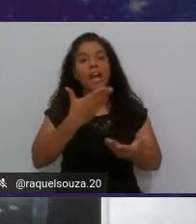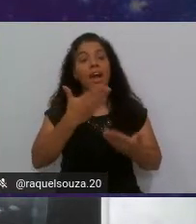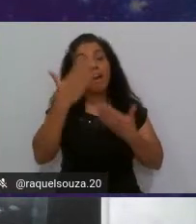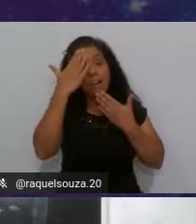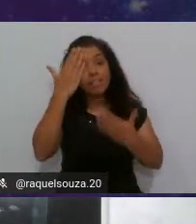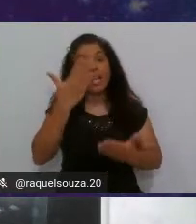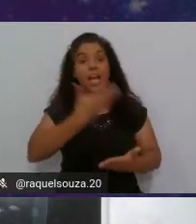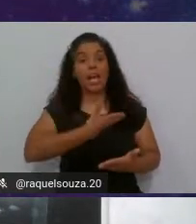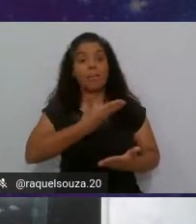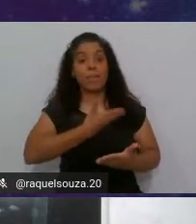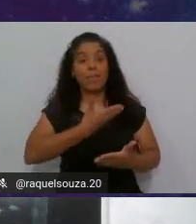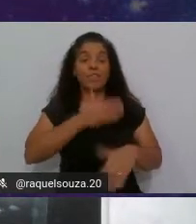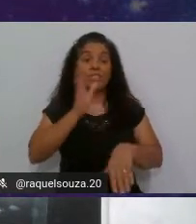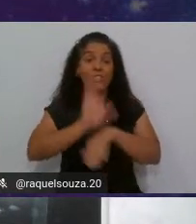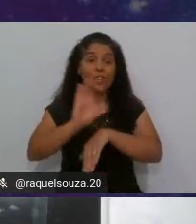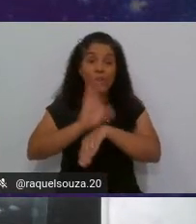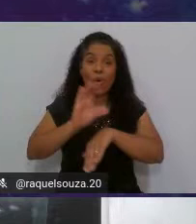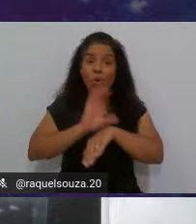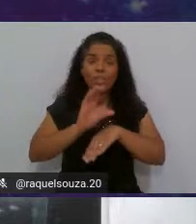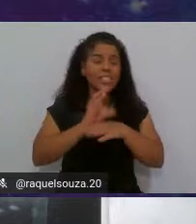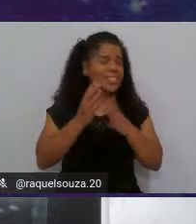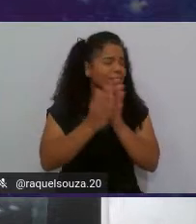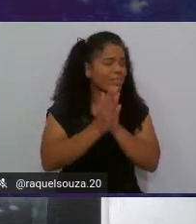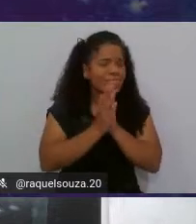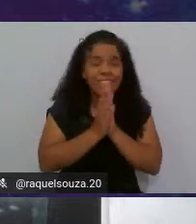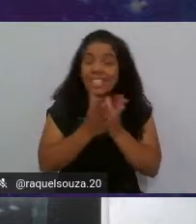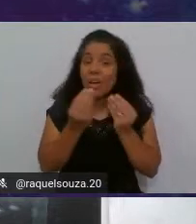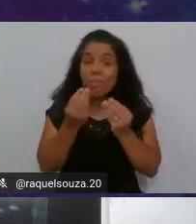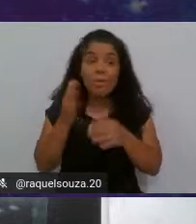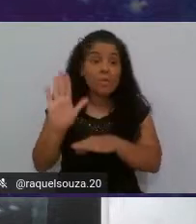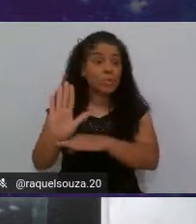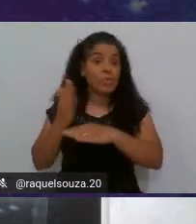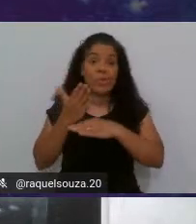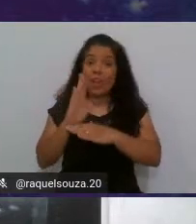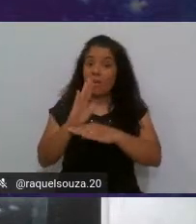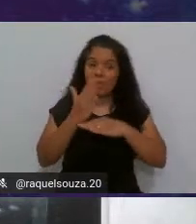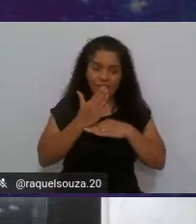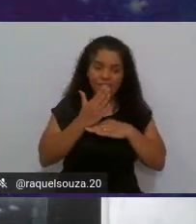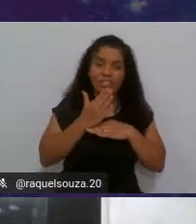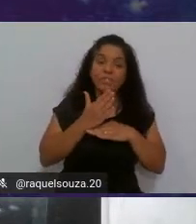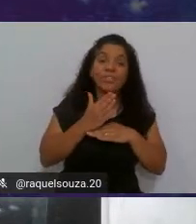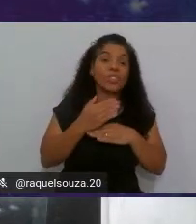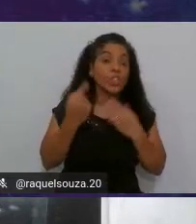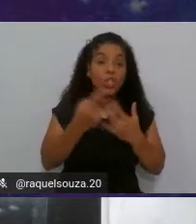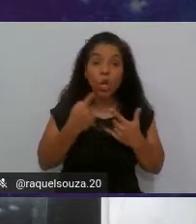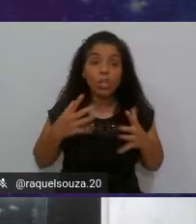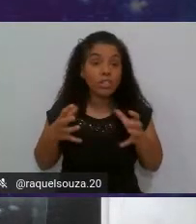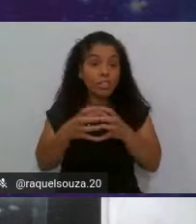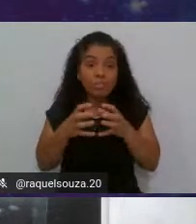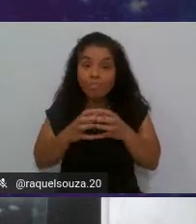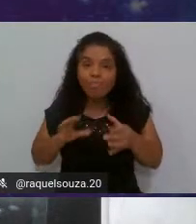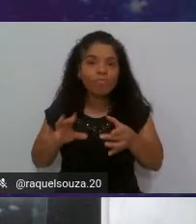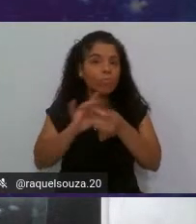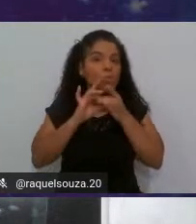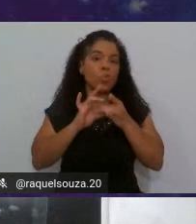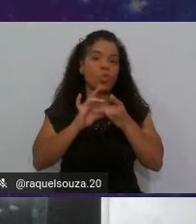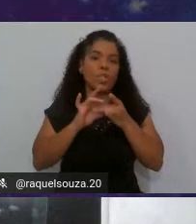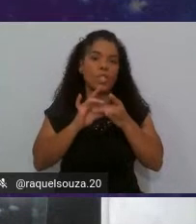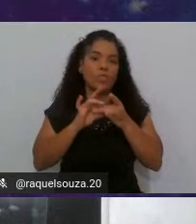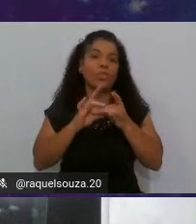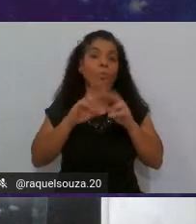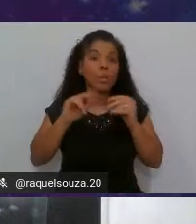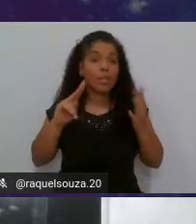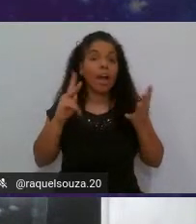curso, porque, assim, são extremamente colaborativos, nós somos muito unidos, por isso que esse evento